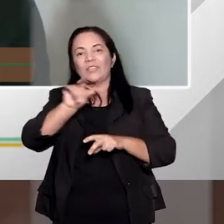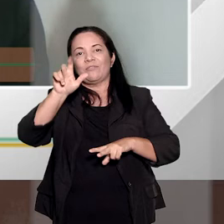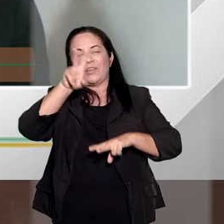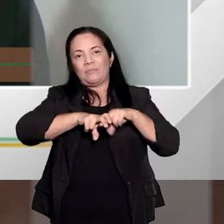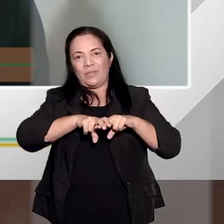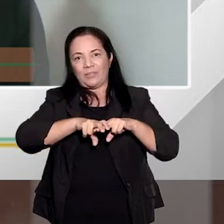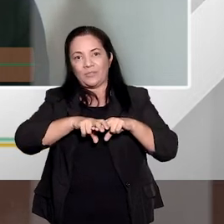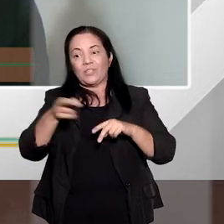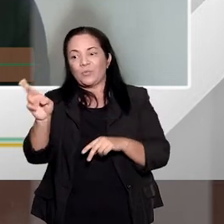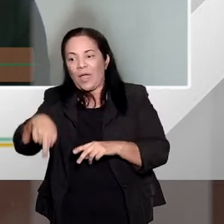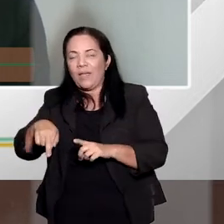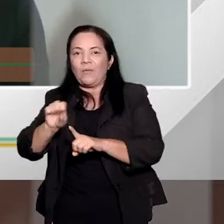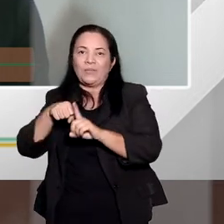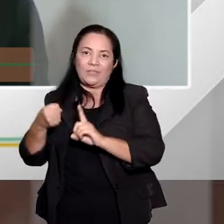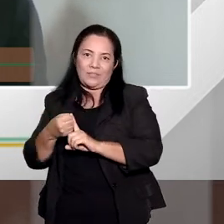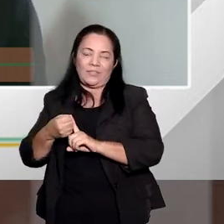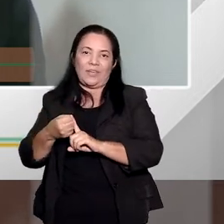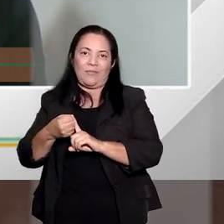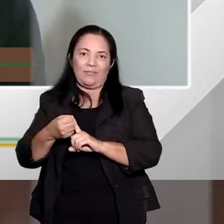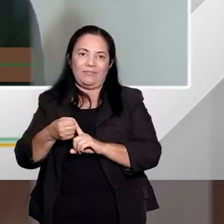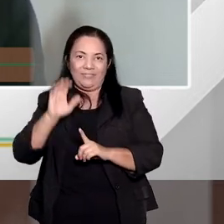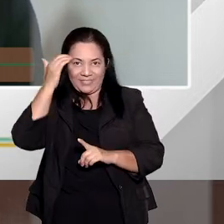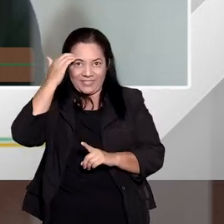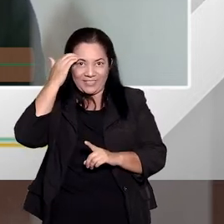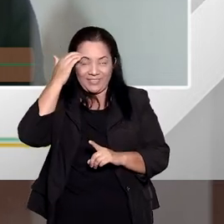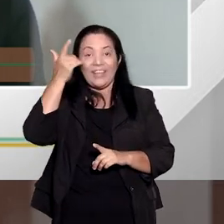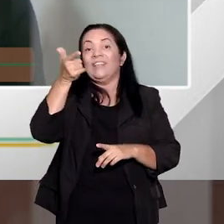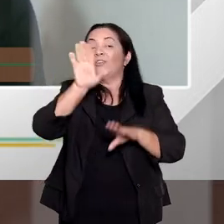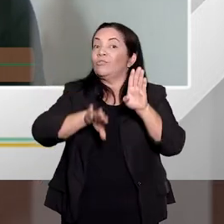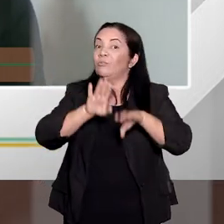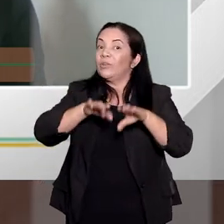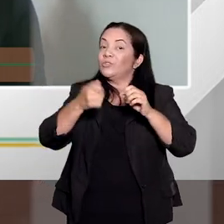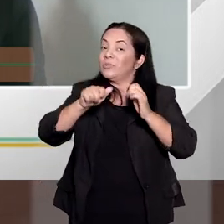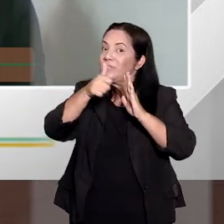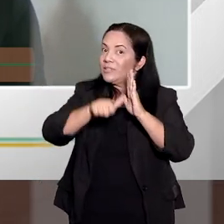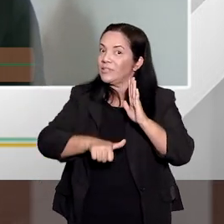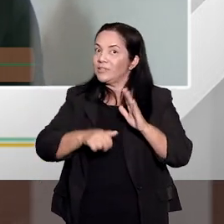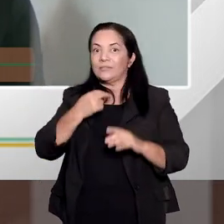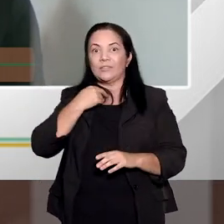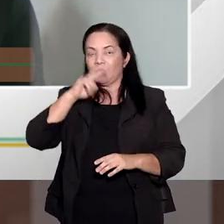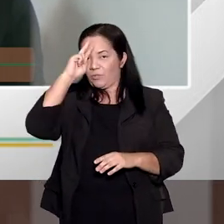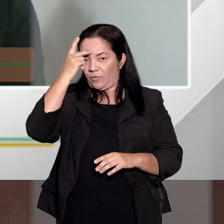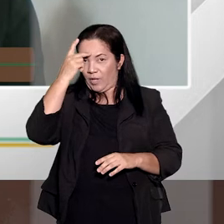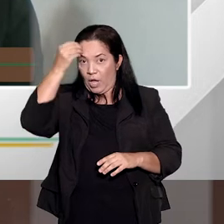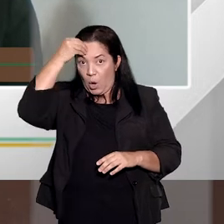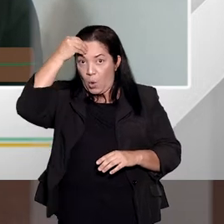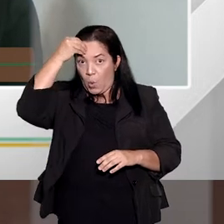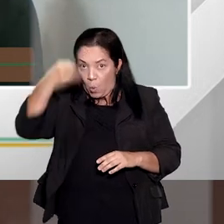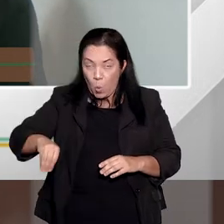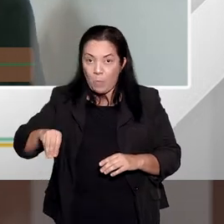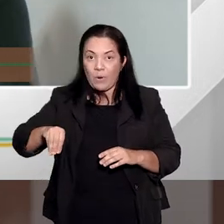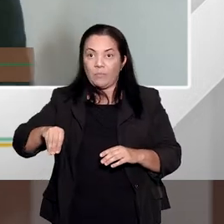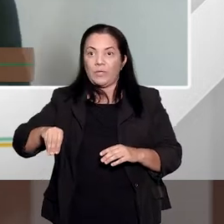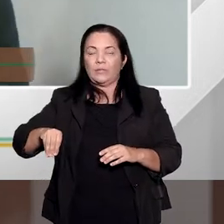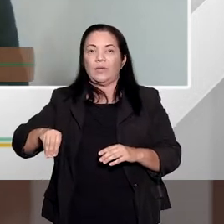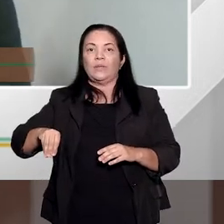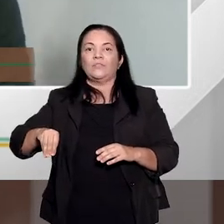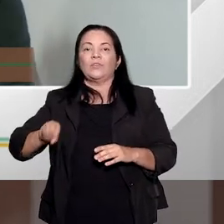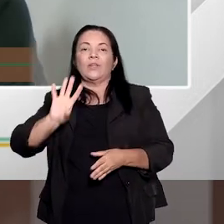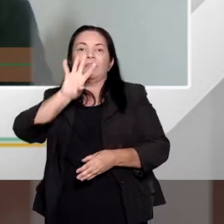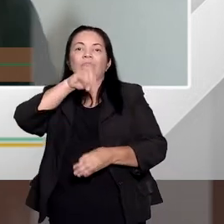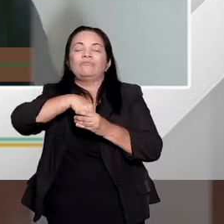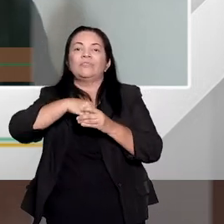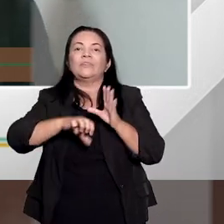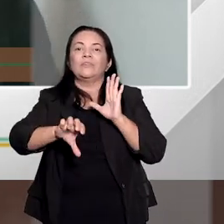reprovabilidade maior. Então, a gente não pode, primeiramente, confundir. Então, a culpabilidade como elemento do